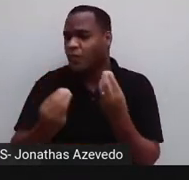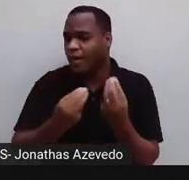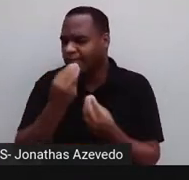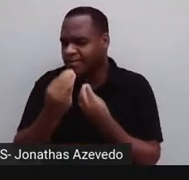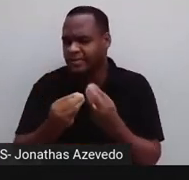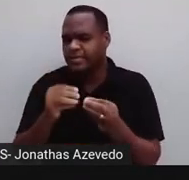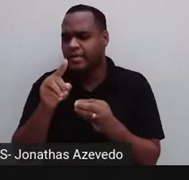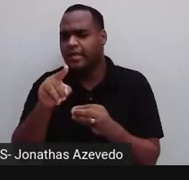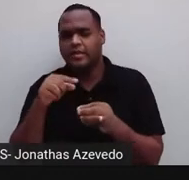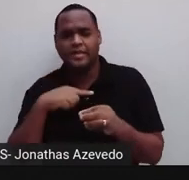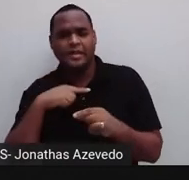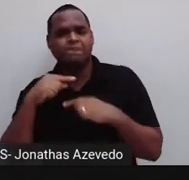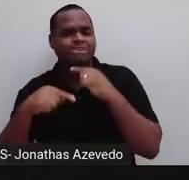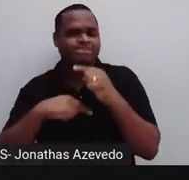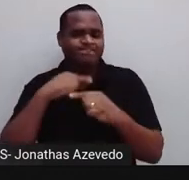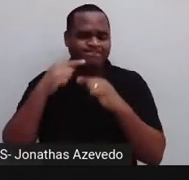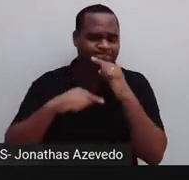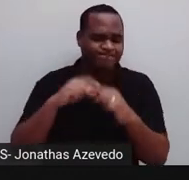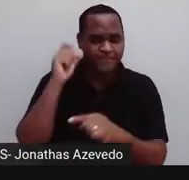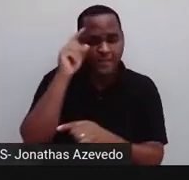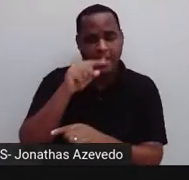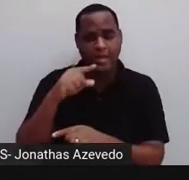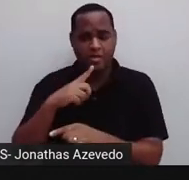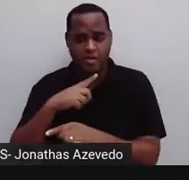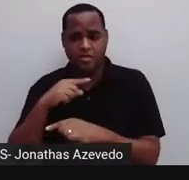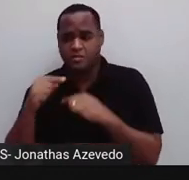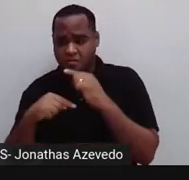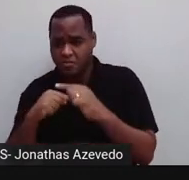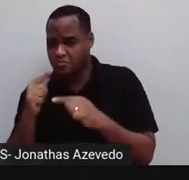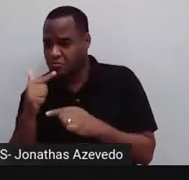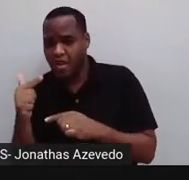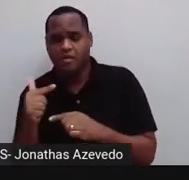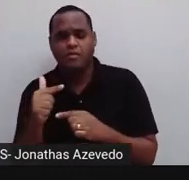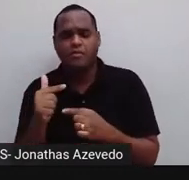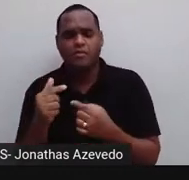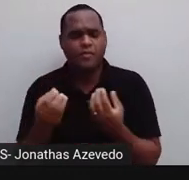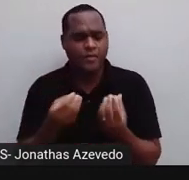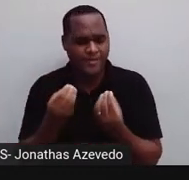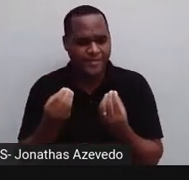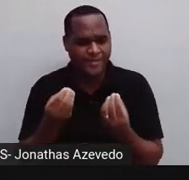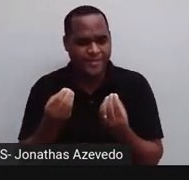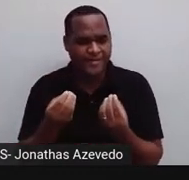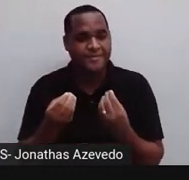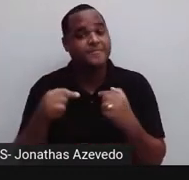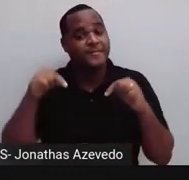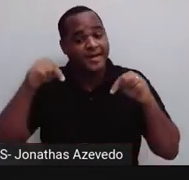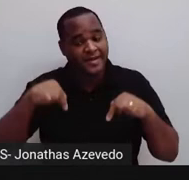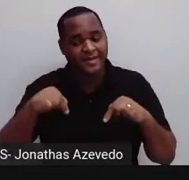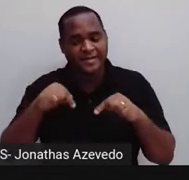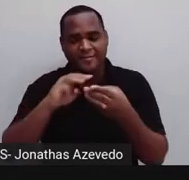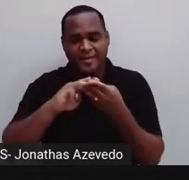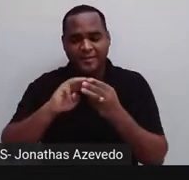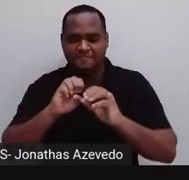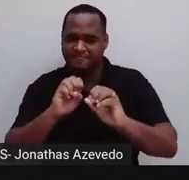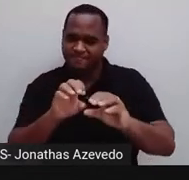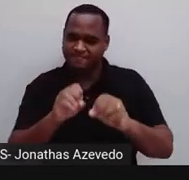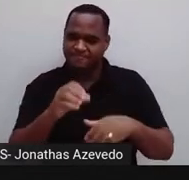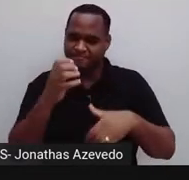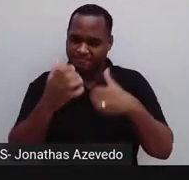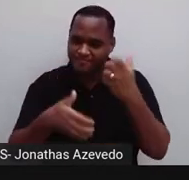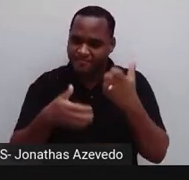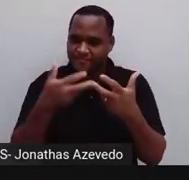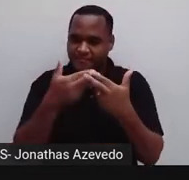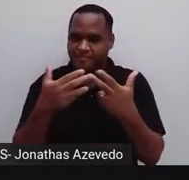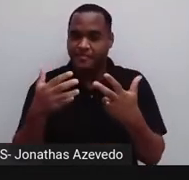teve dúvida, onde ele não teve, só que aqui em nossas aulas, a gente colocava esse